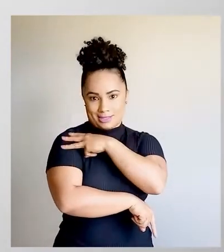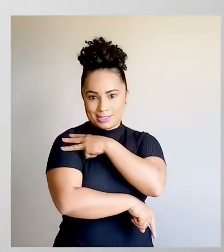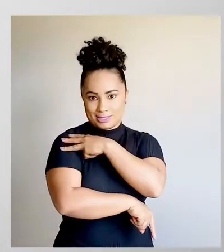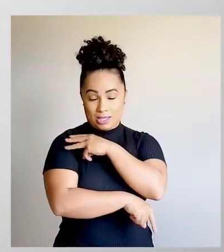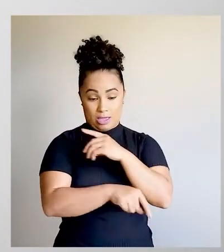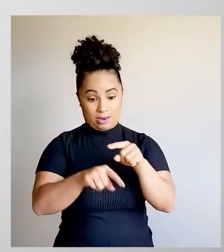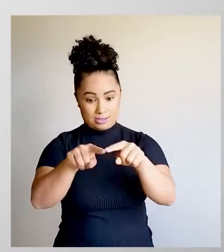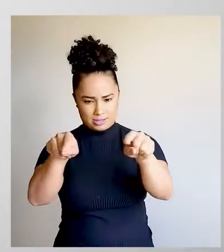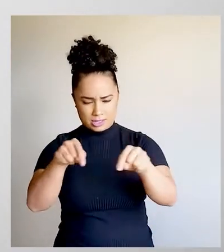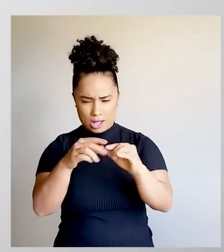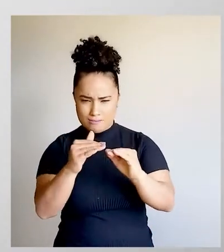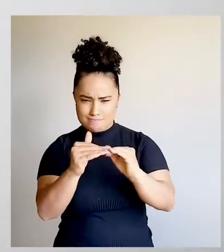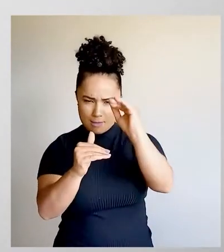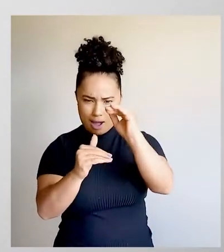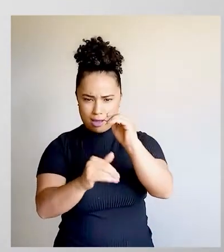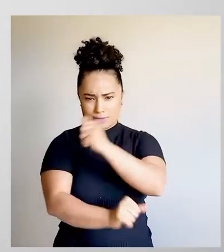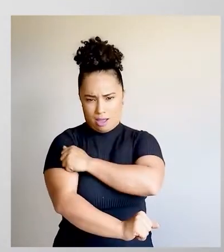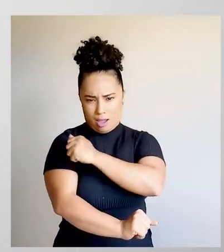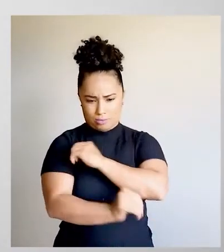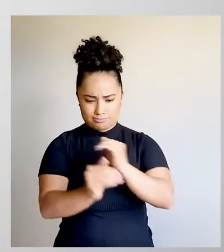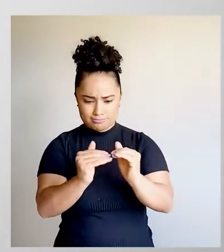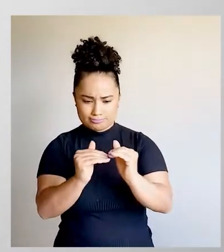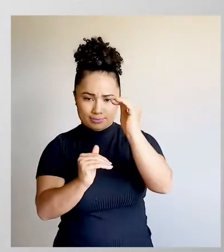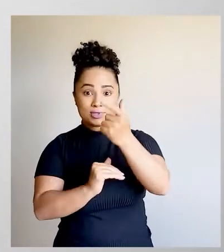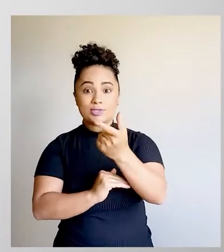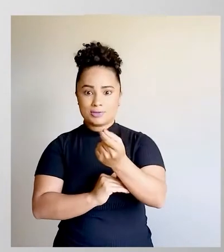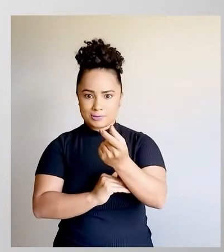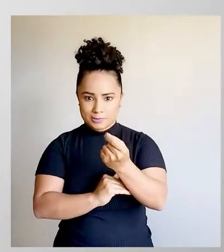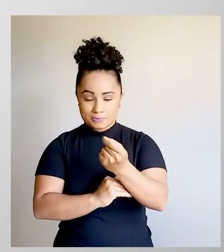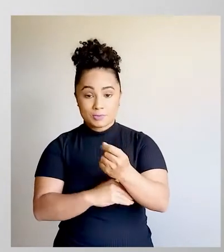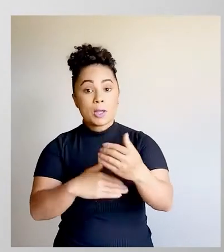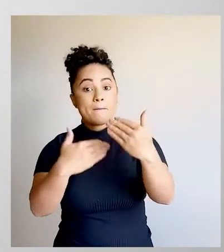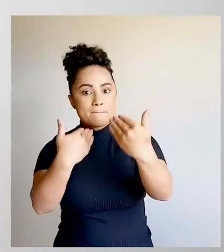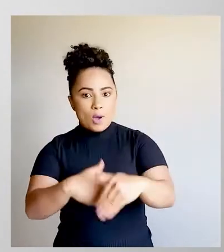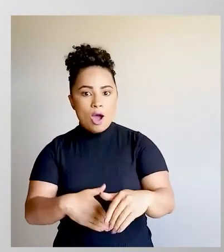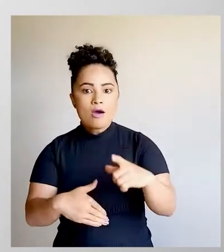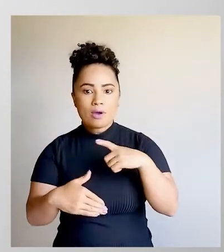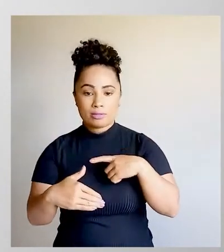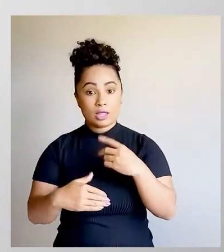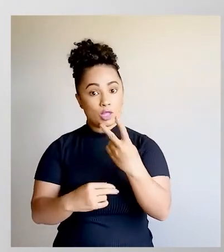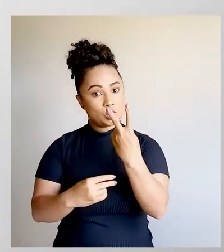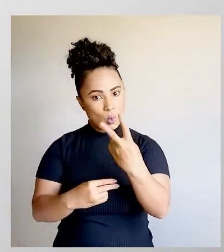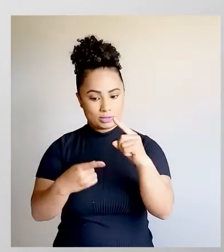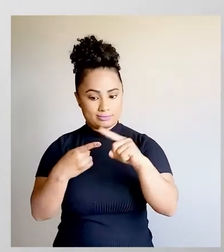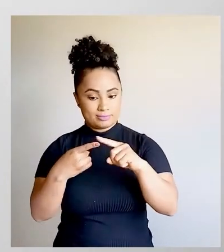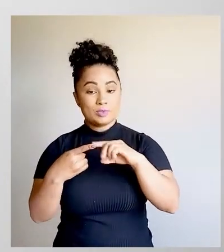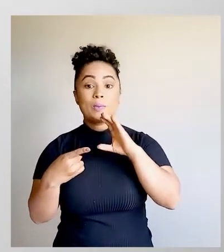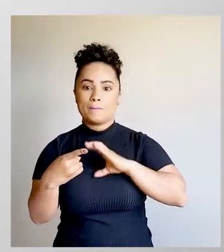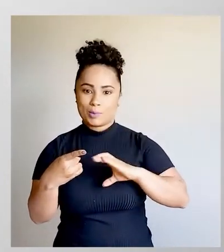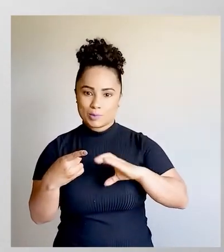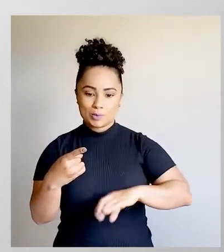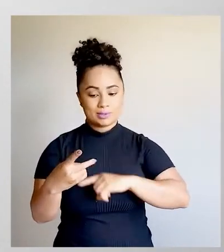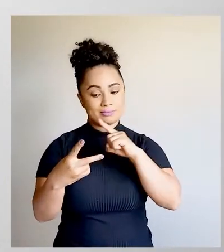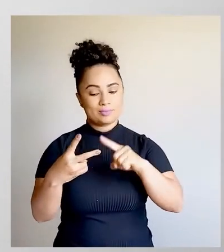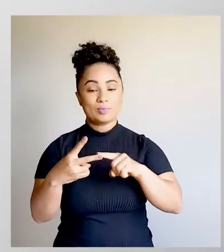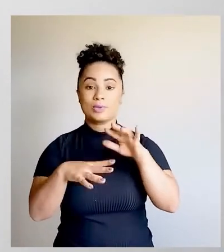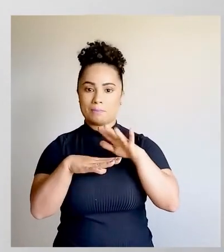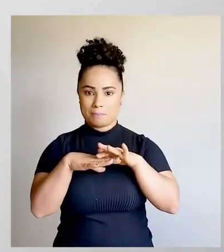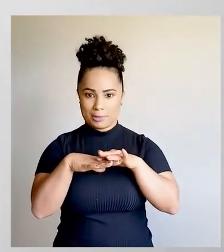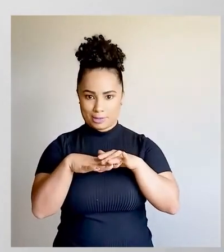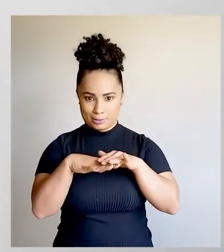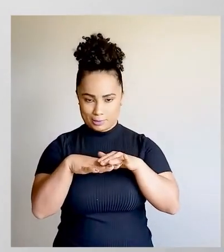com mais de 20 alunos. Essa avaliação é dividida em duas provas, português e matemática.